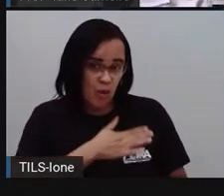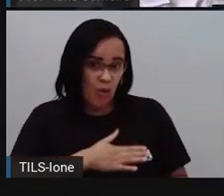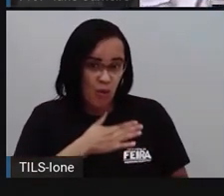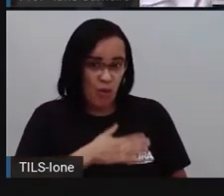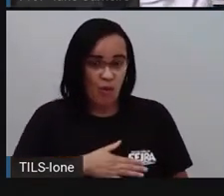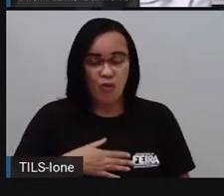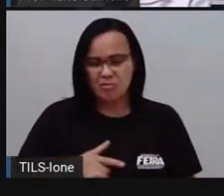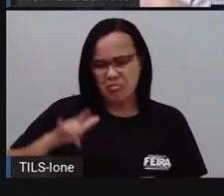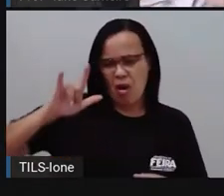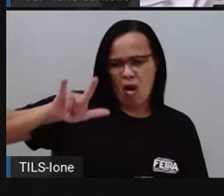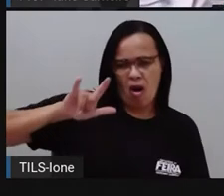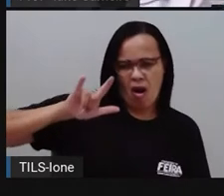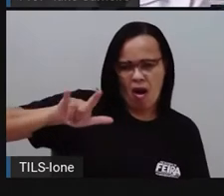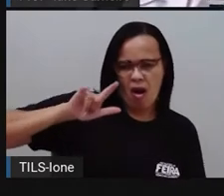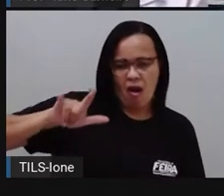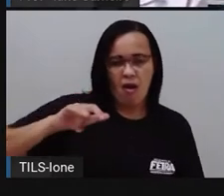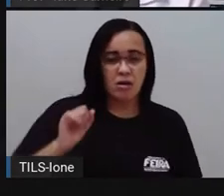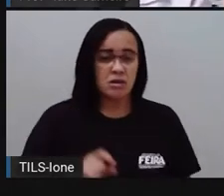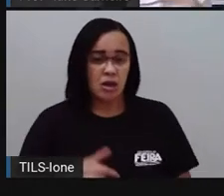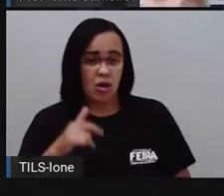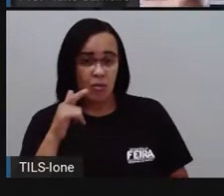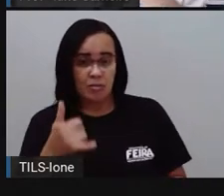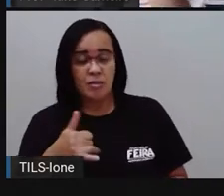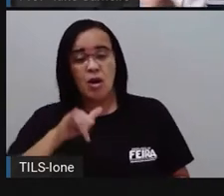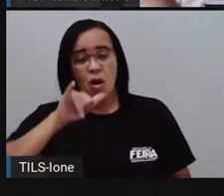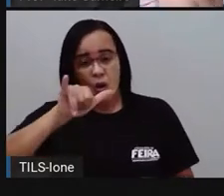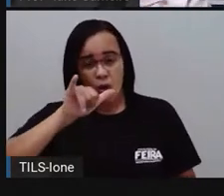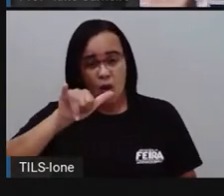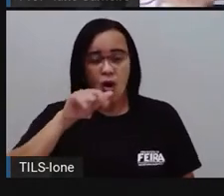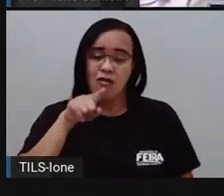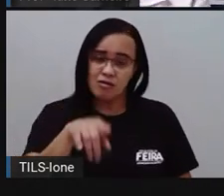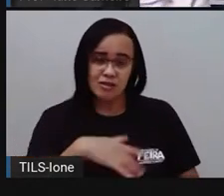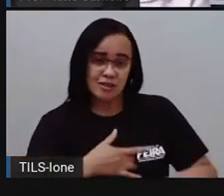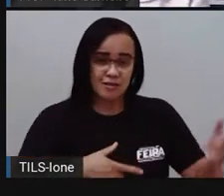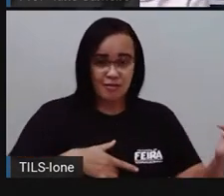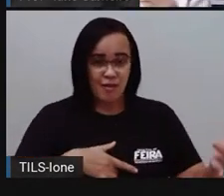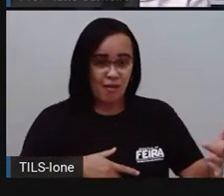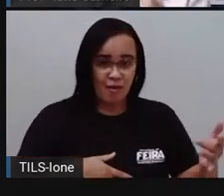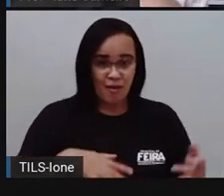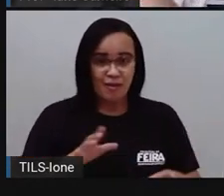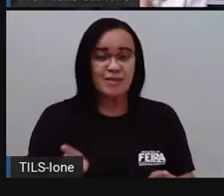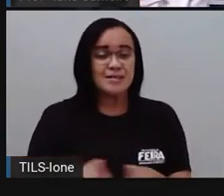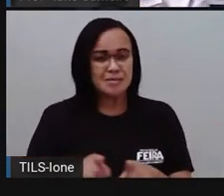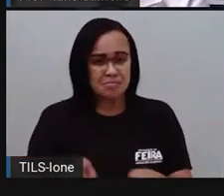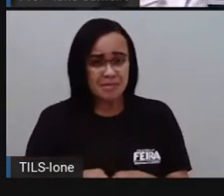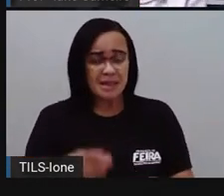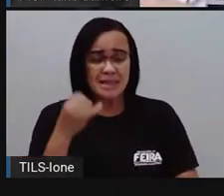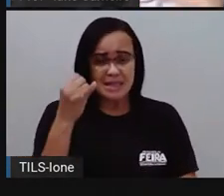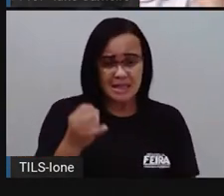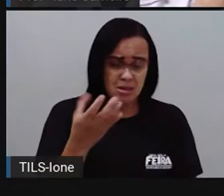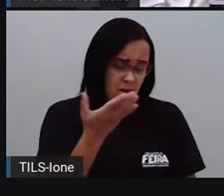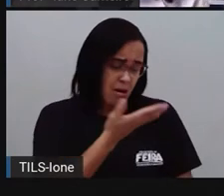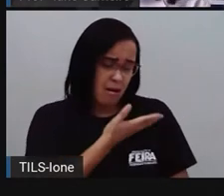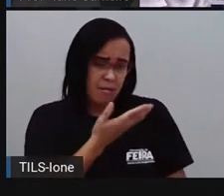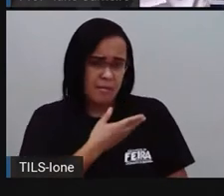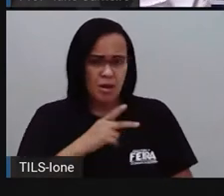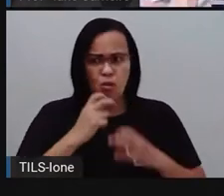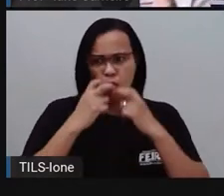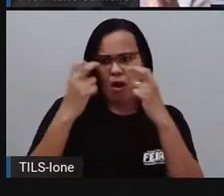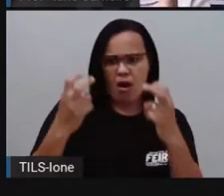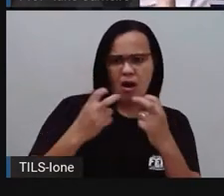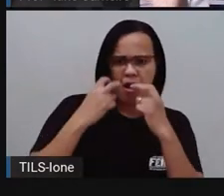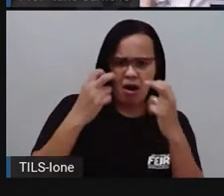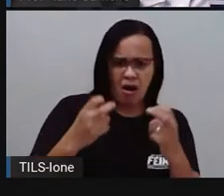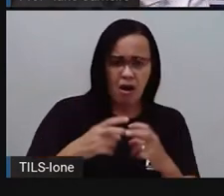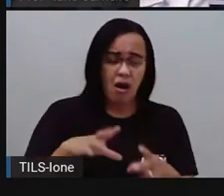baixo. Nada disso importa, né? Nós não somos iguais. E quando a gente aceita, né? Essa diferença, né?